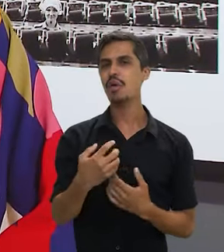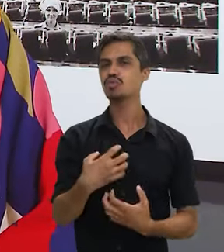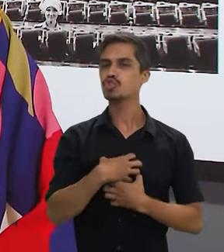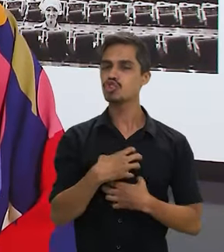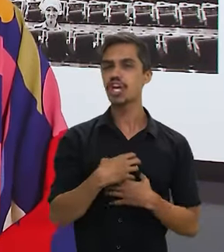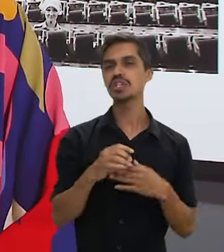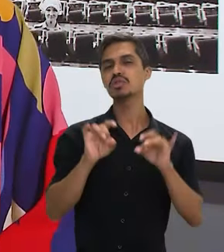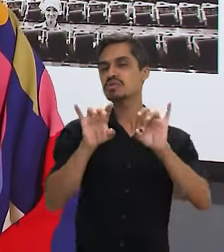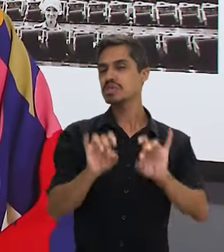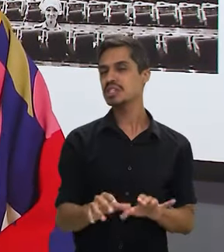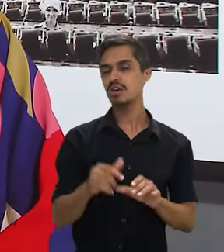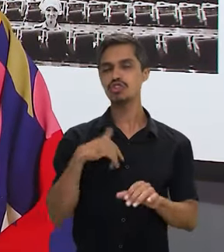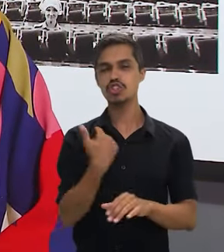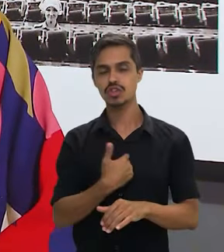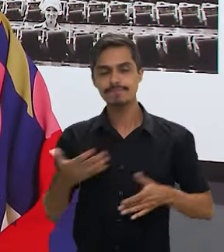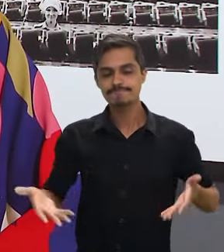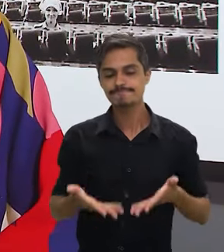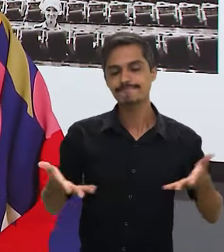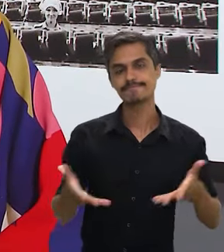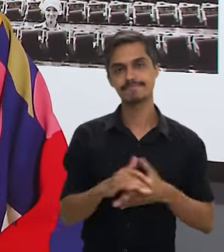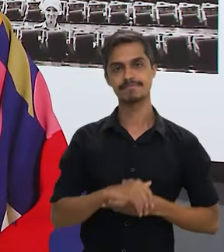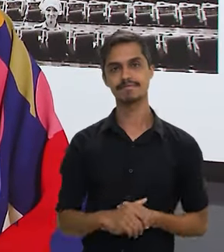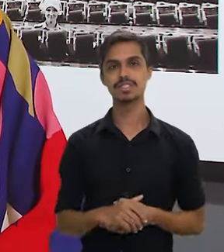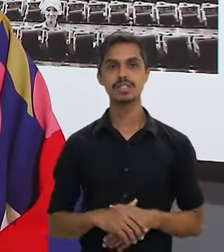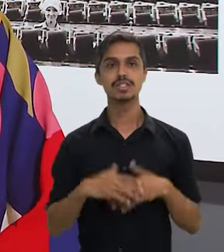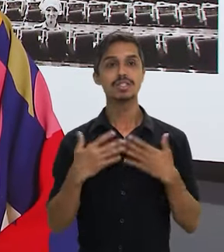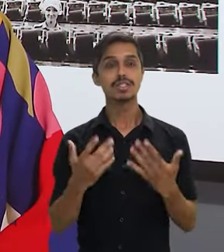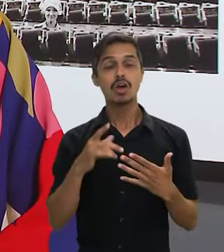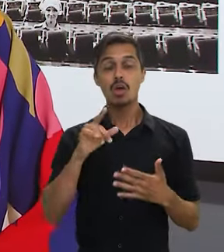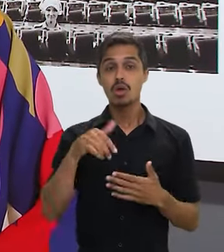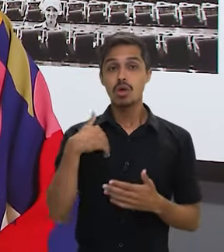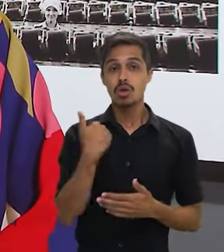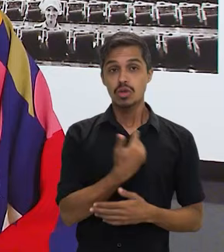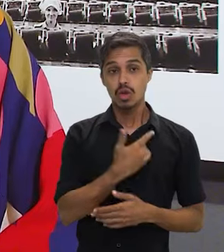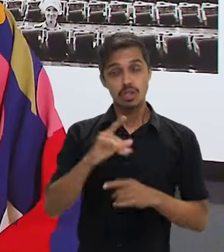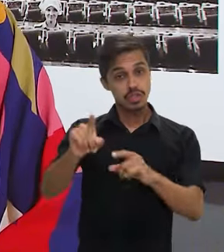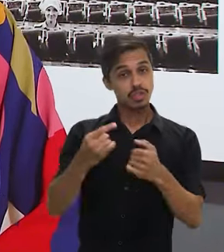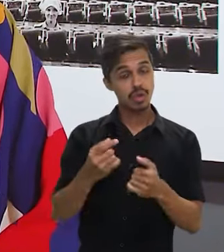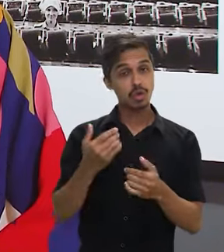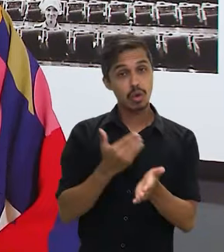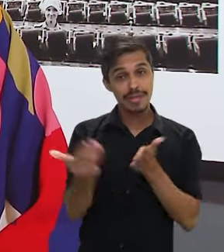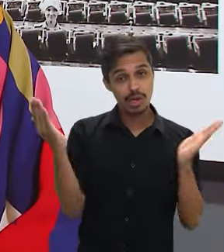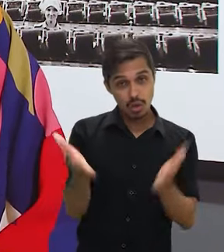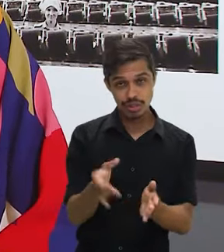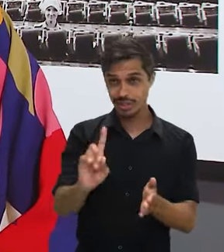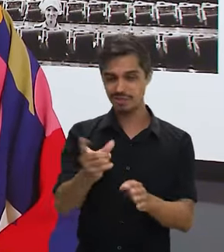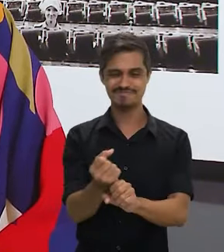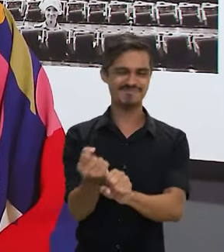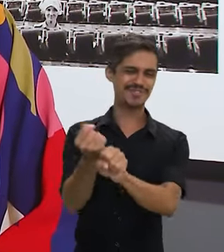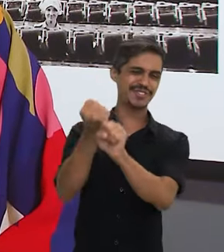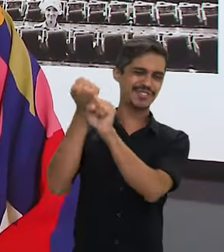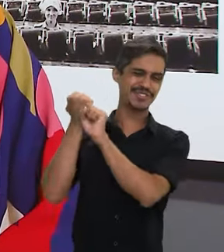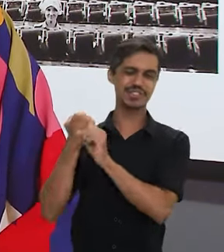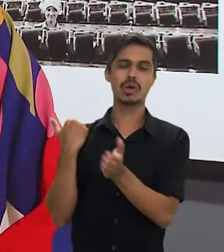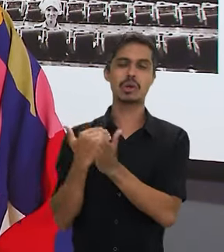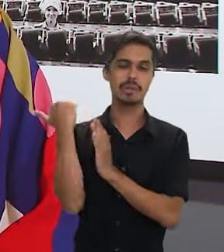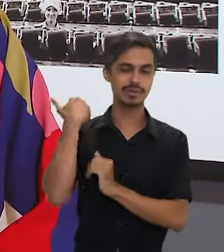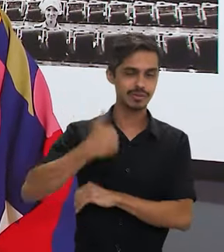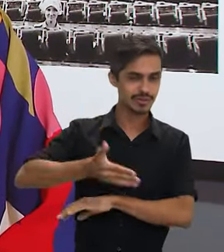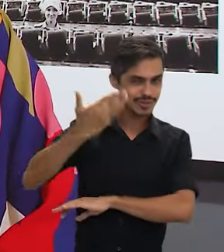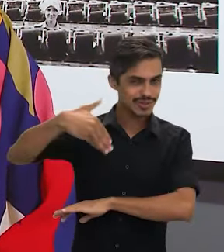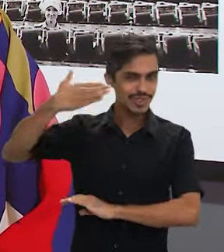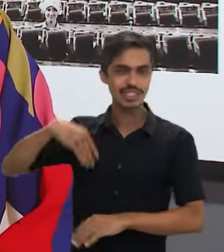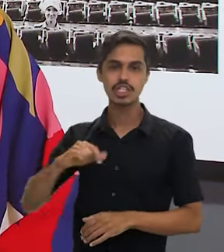nessas condições. Então são desafios que não começam hoje, são desafios que já vêm de muitos anos, mas que a gente está